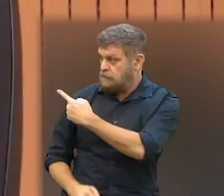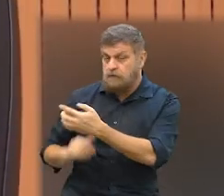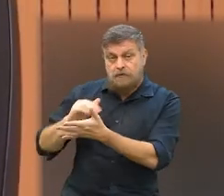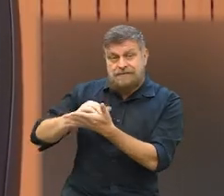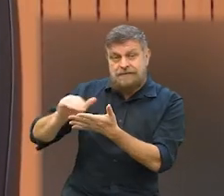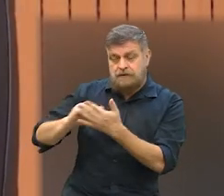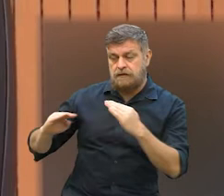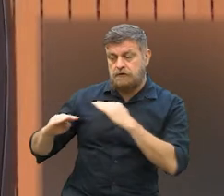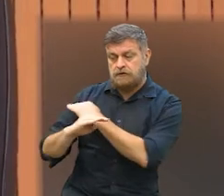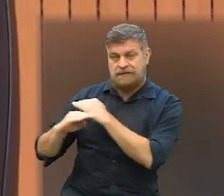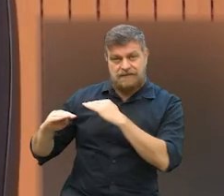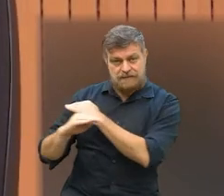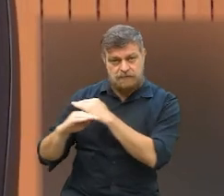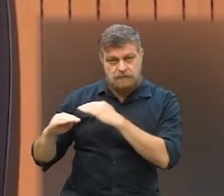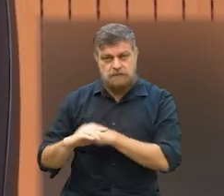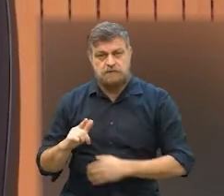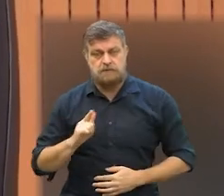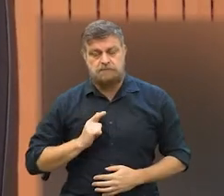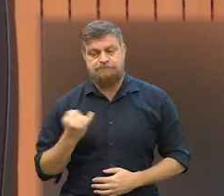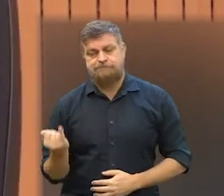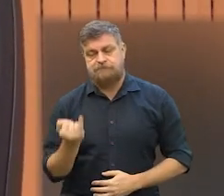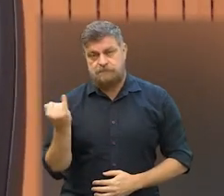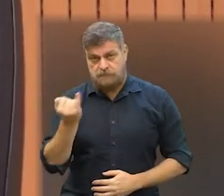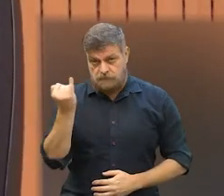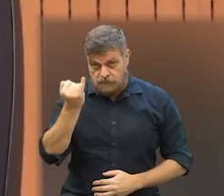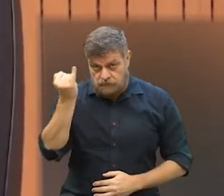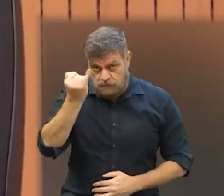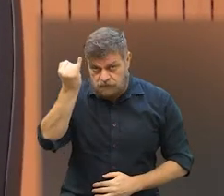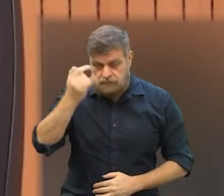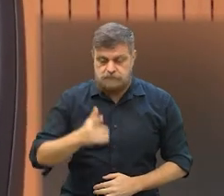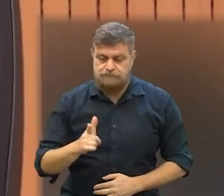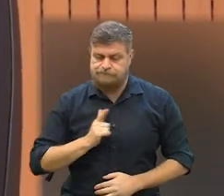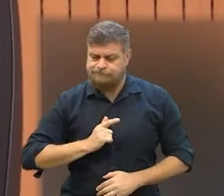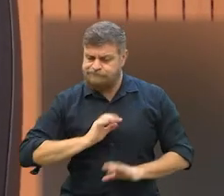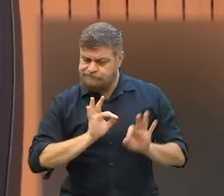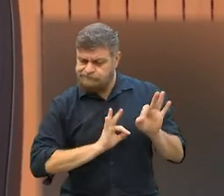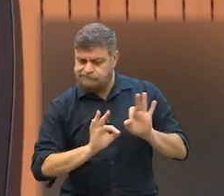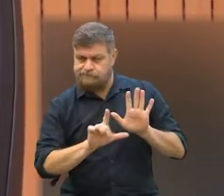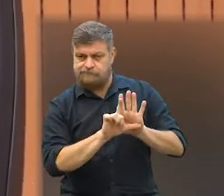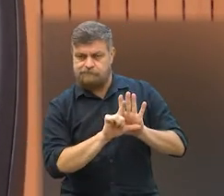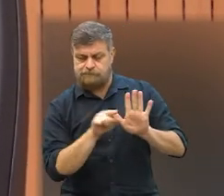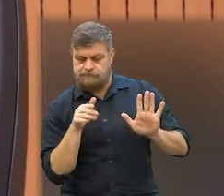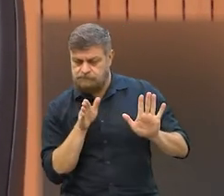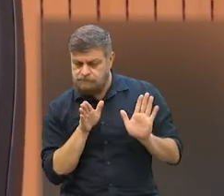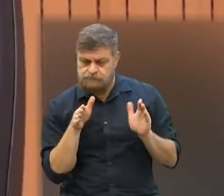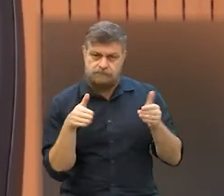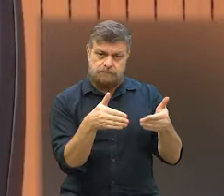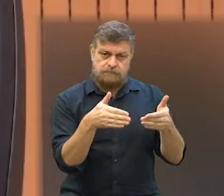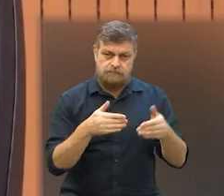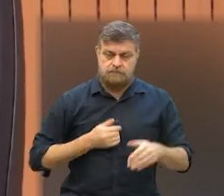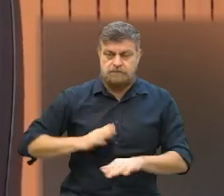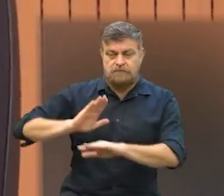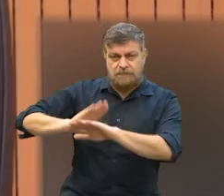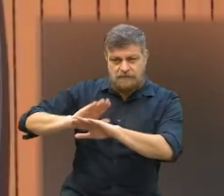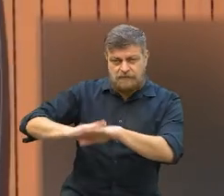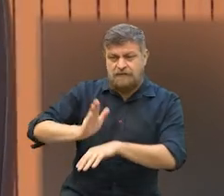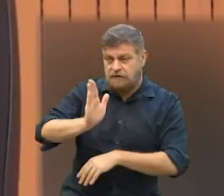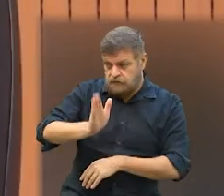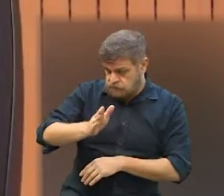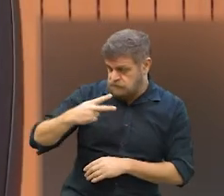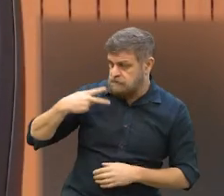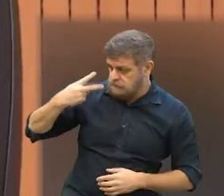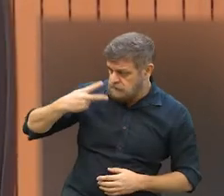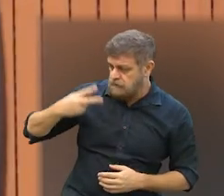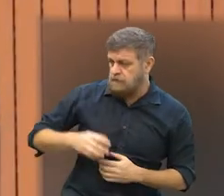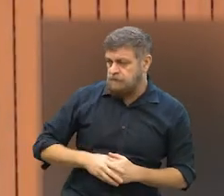municipal de transportes. Eu acho que é de extrema importância esse tipo de projeto. Nós já fizemos,